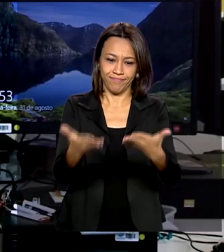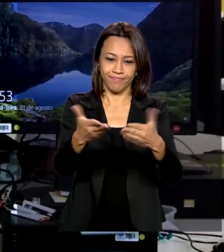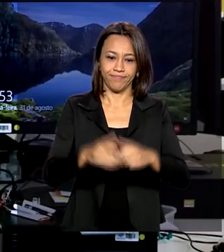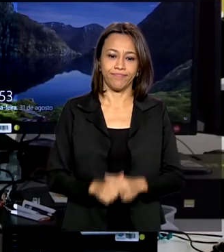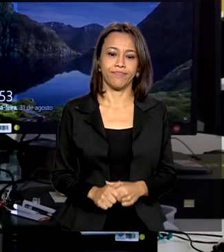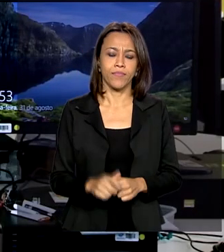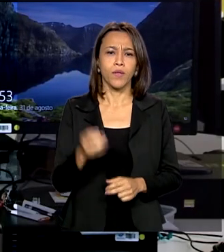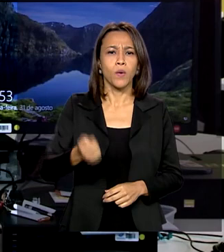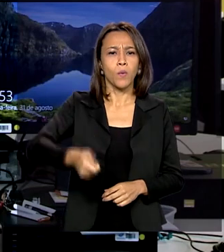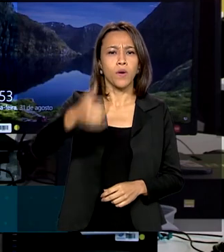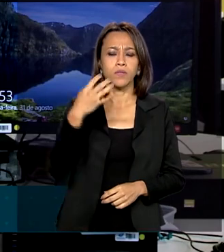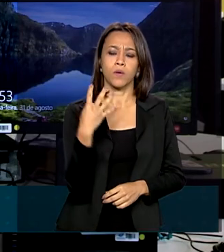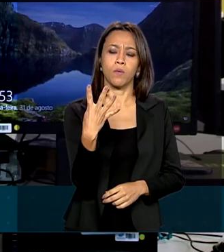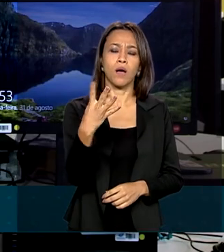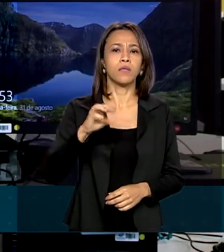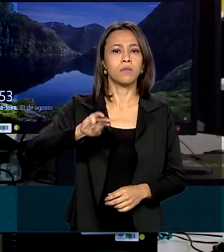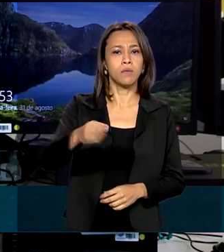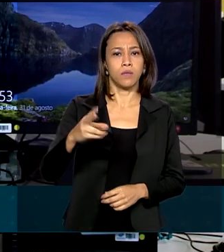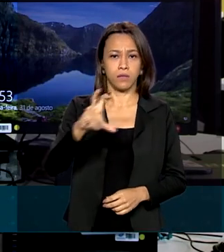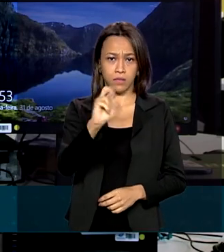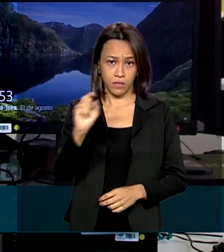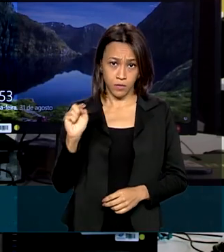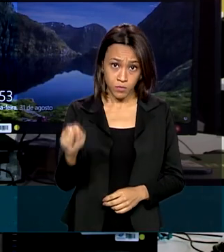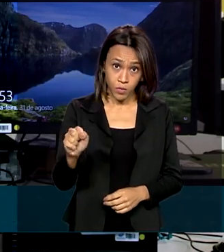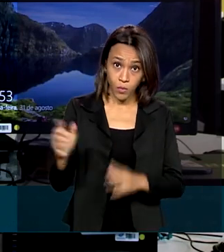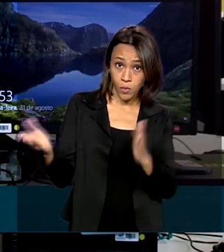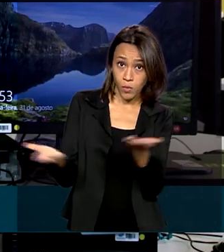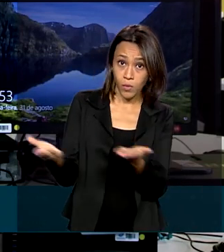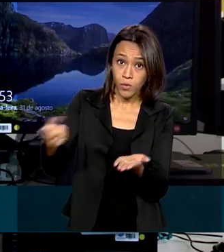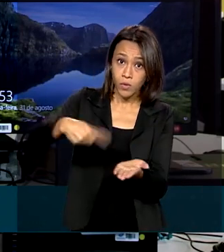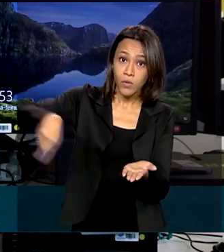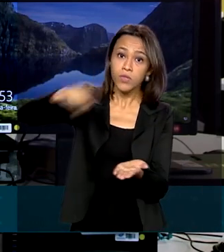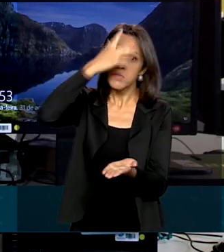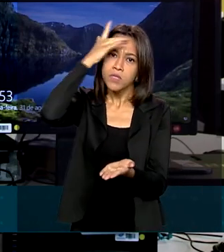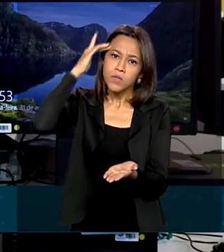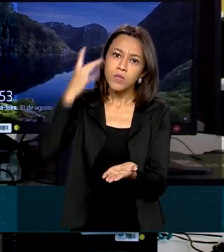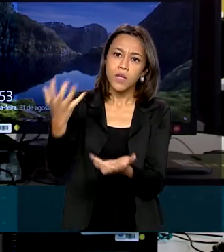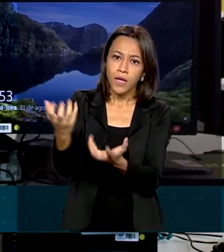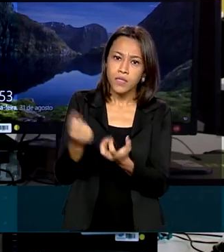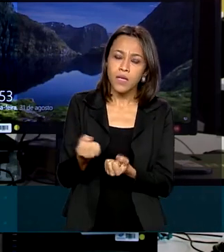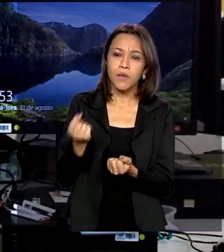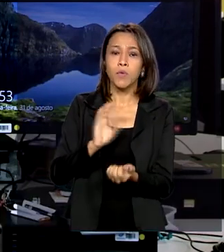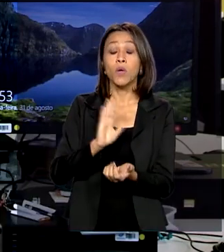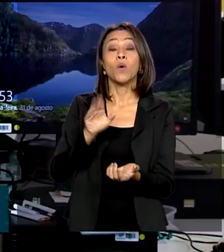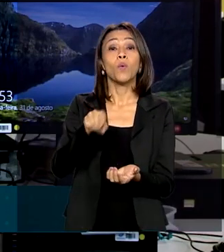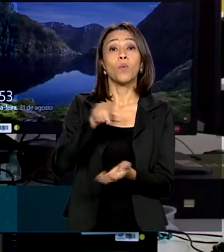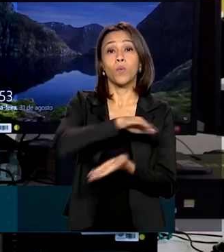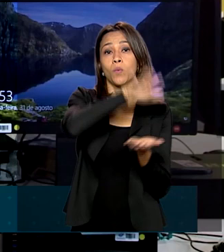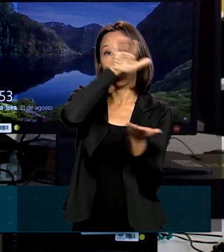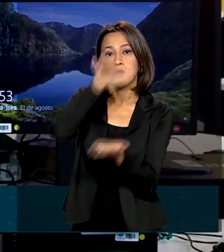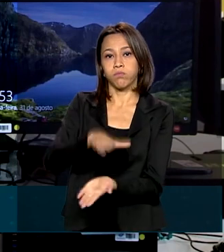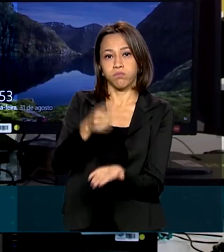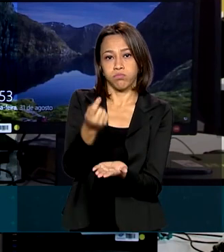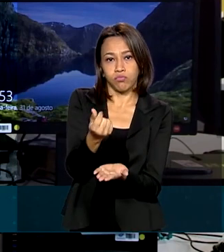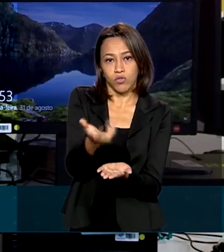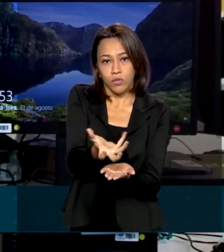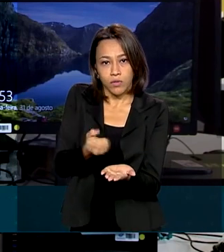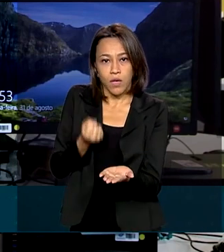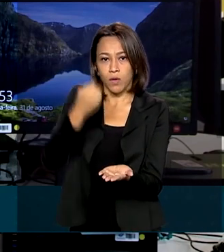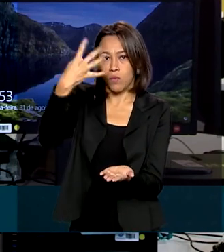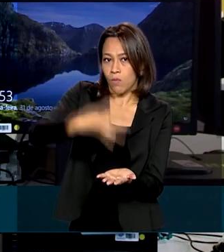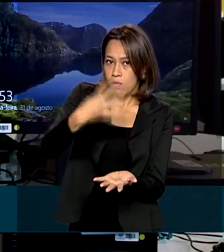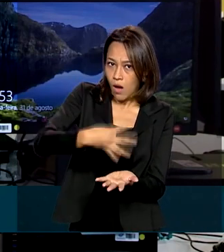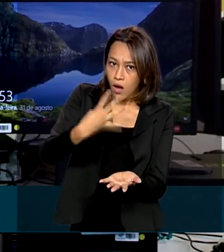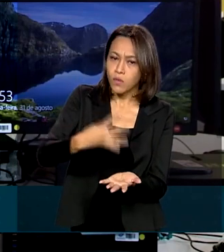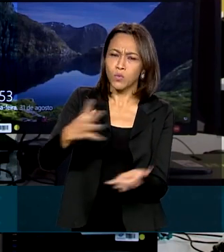Quase 4,5 milhões de contribuintes recebem hoje o quarto e penúltimo lote da restituição do imposto de renda. O valor